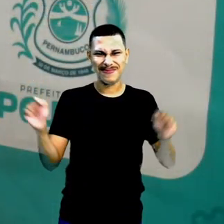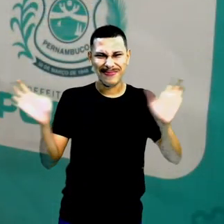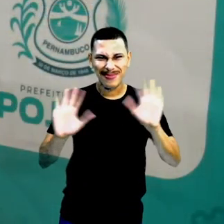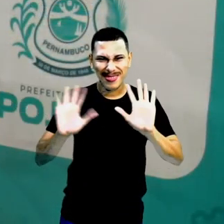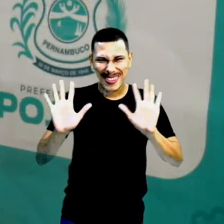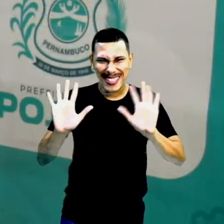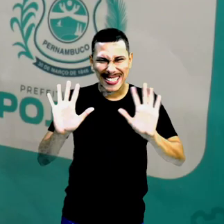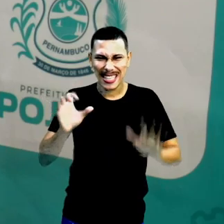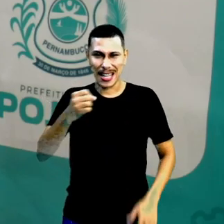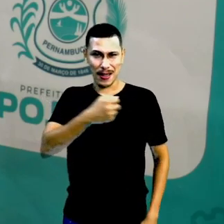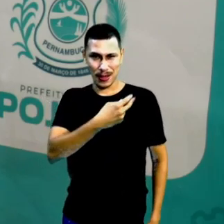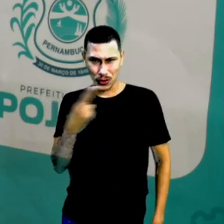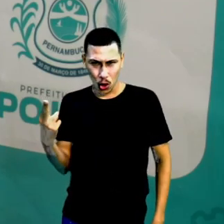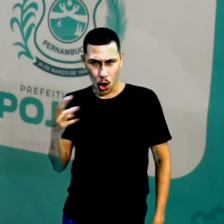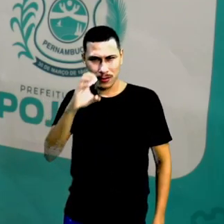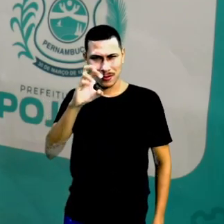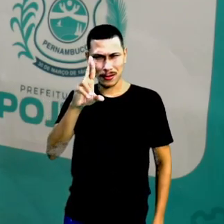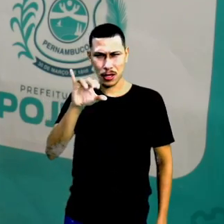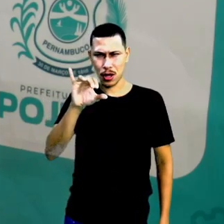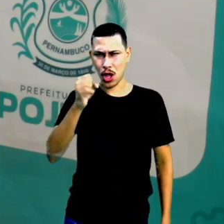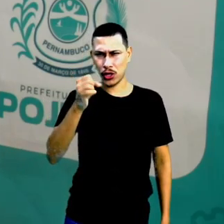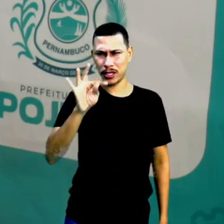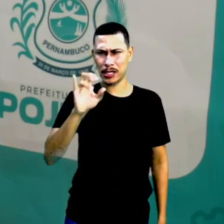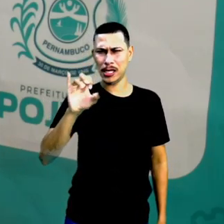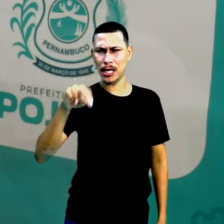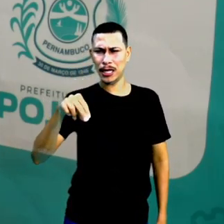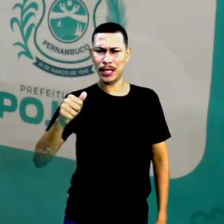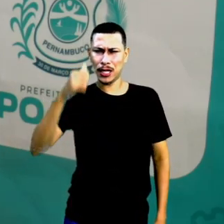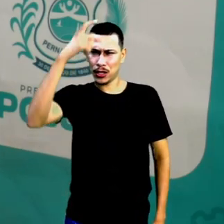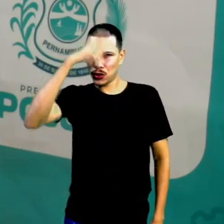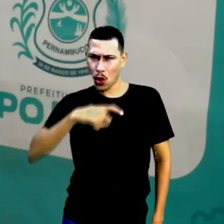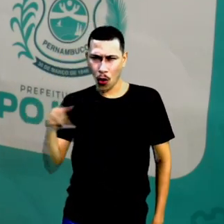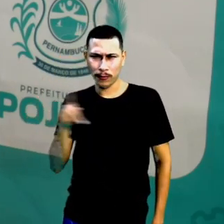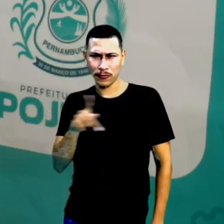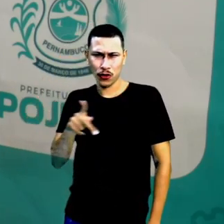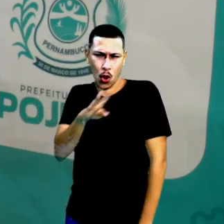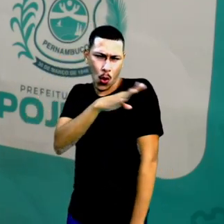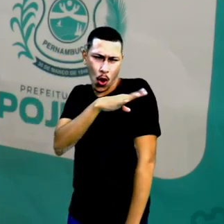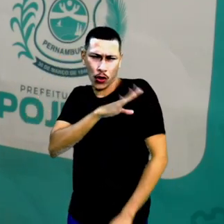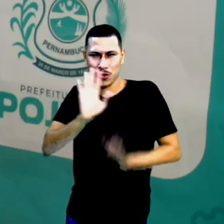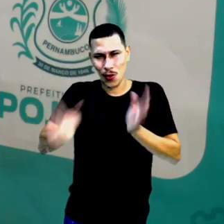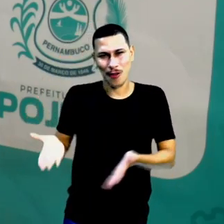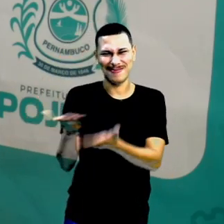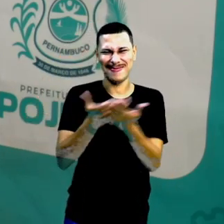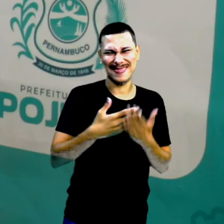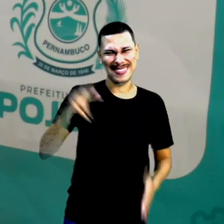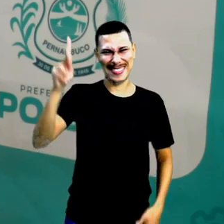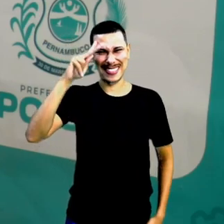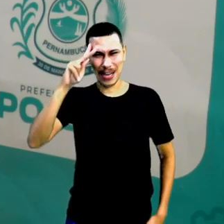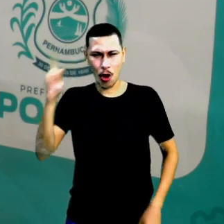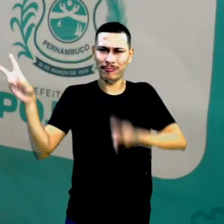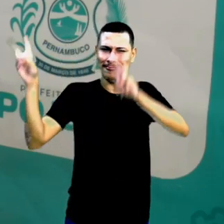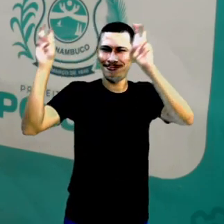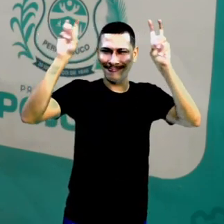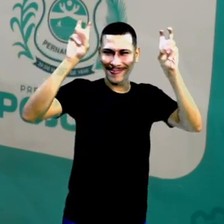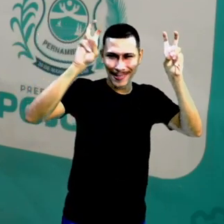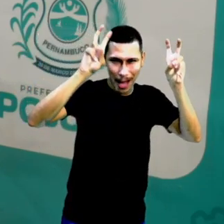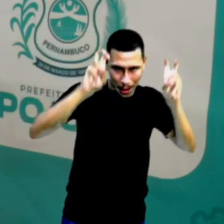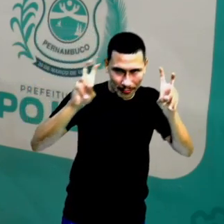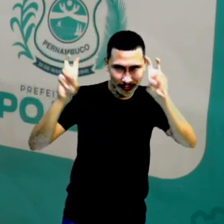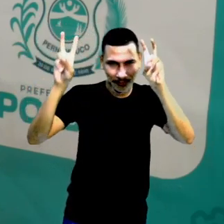Olá, meu nome é Cristina Chagas, sou professora do quarto ano e hoje nós vamos para a nossa aula de história. Vamos falar sobre